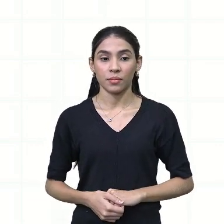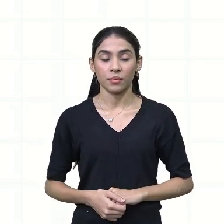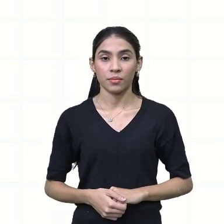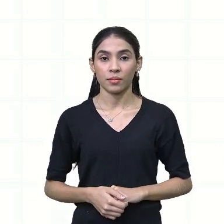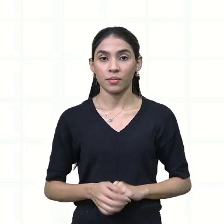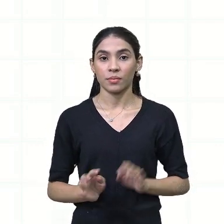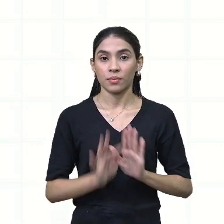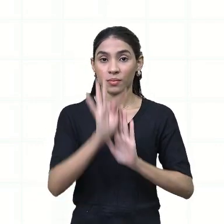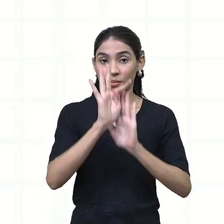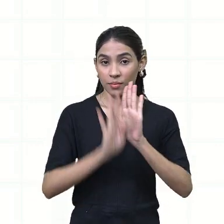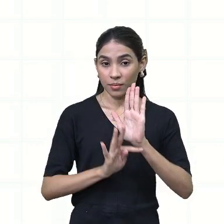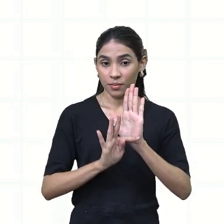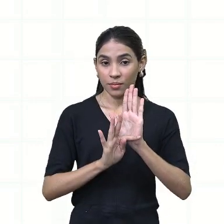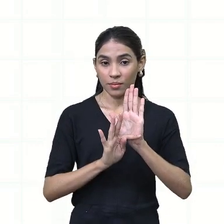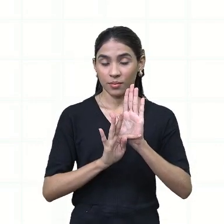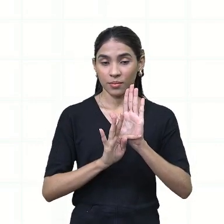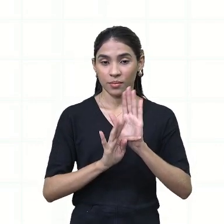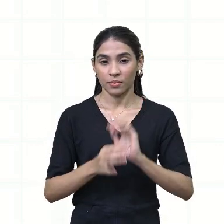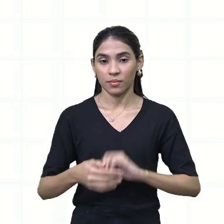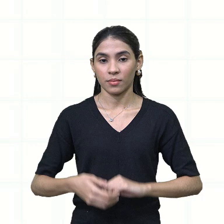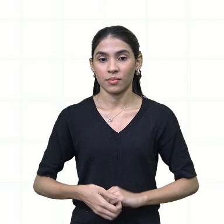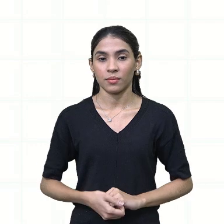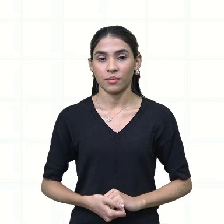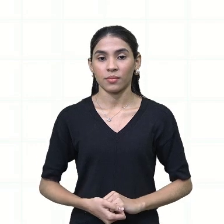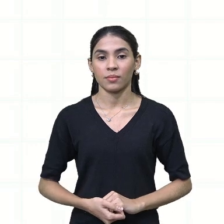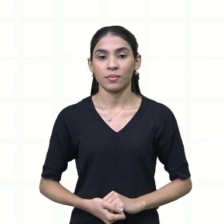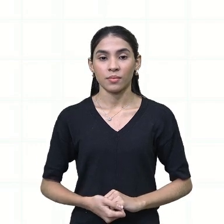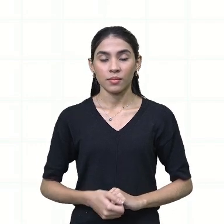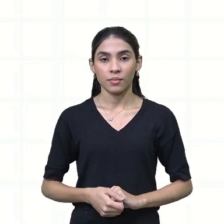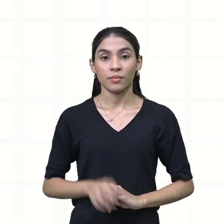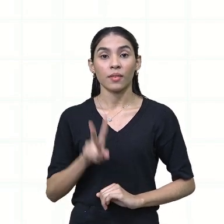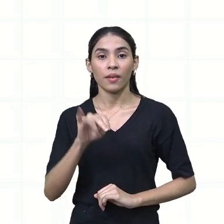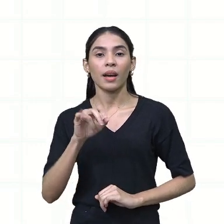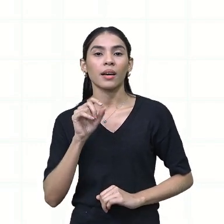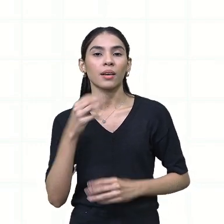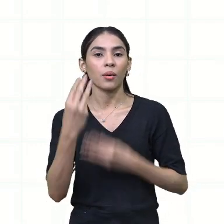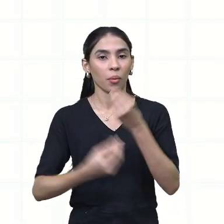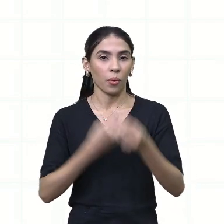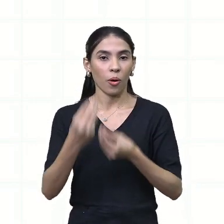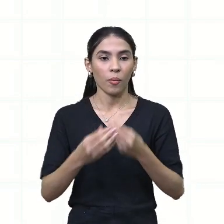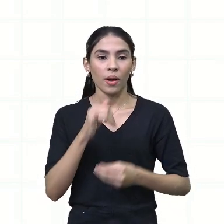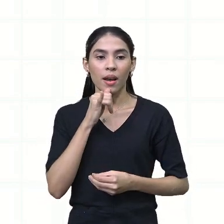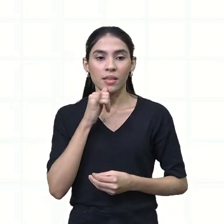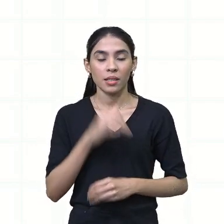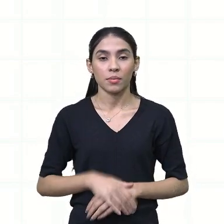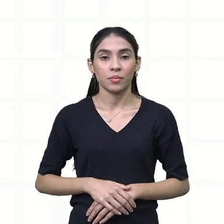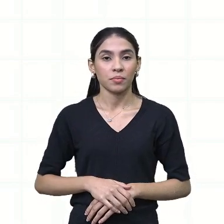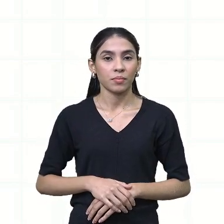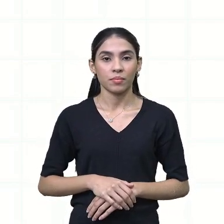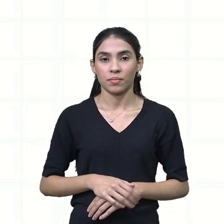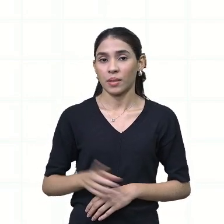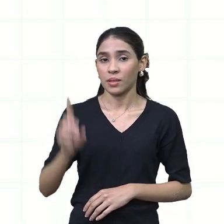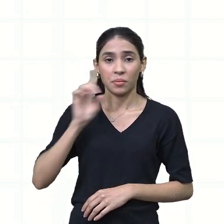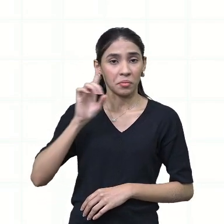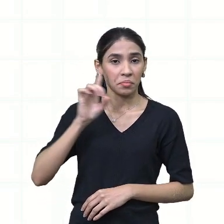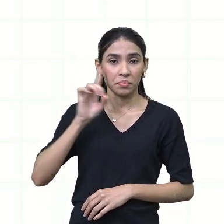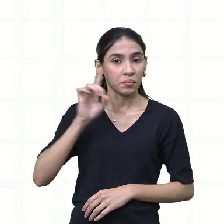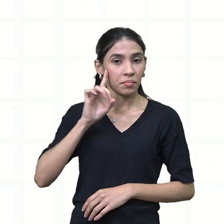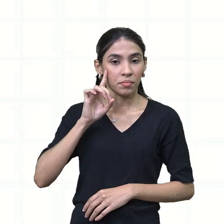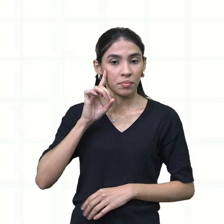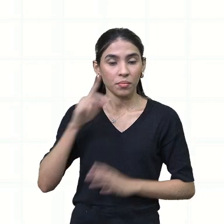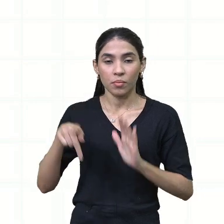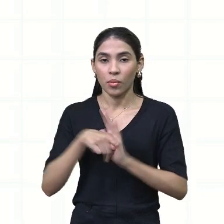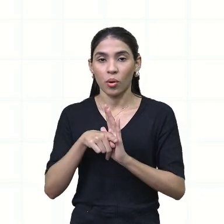textos, né? Que ocorrem em situações do cotidiano da